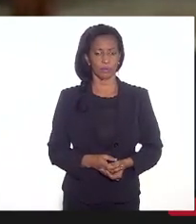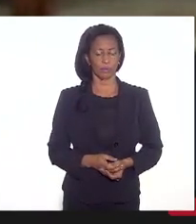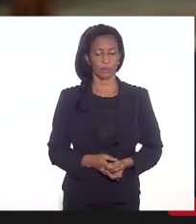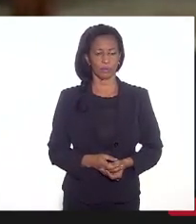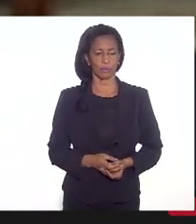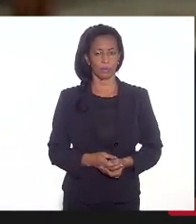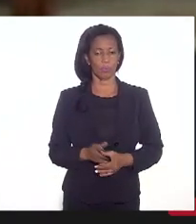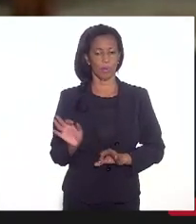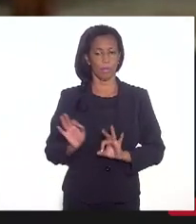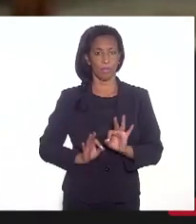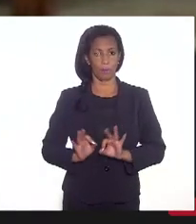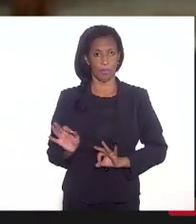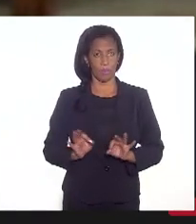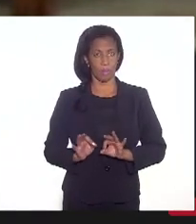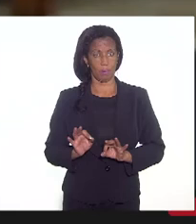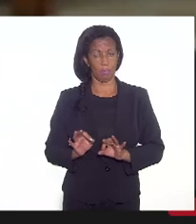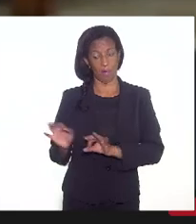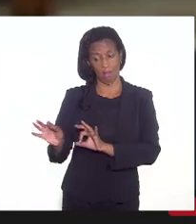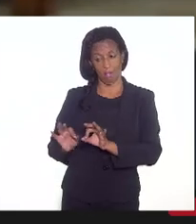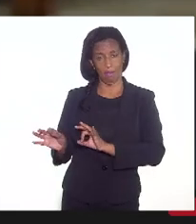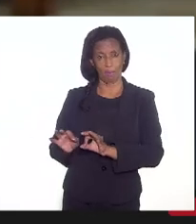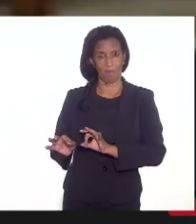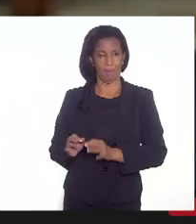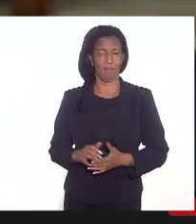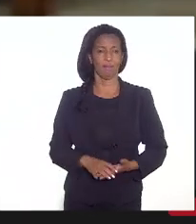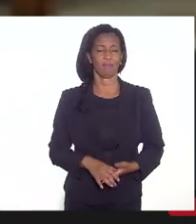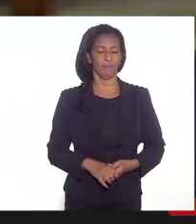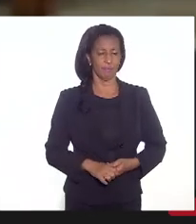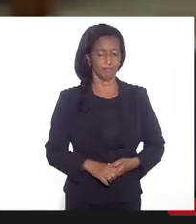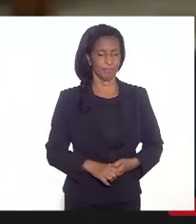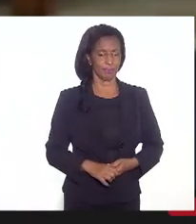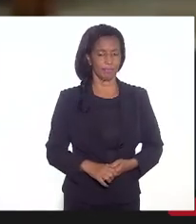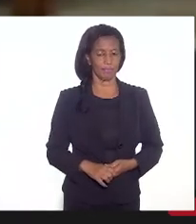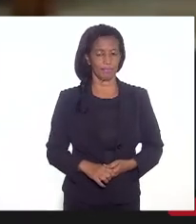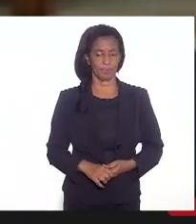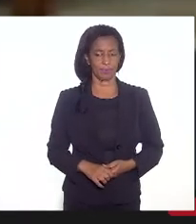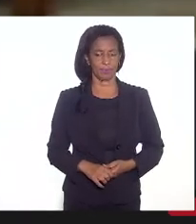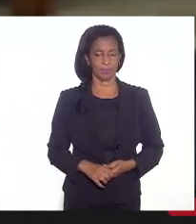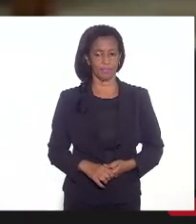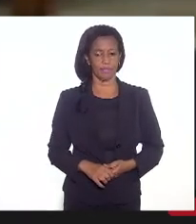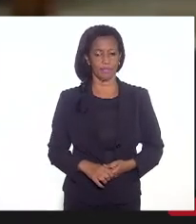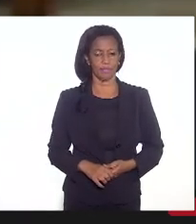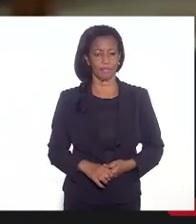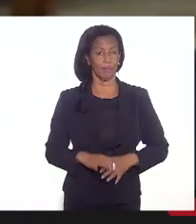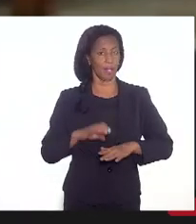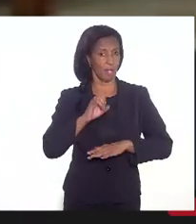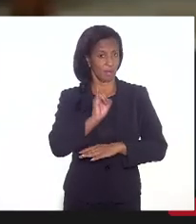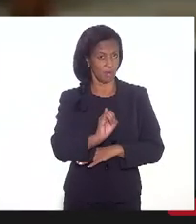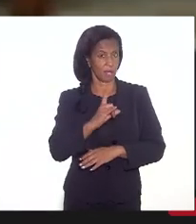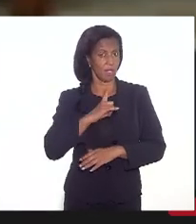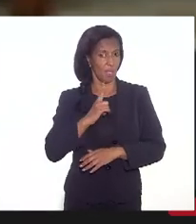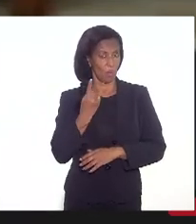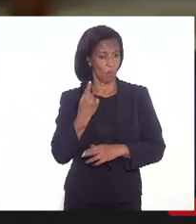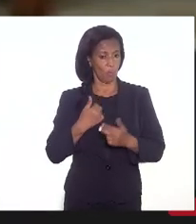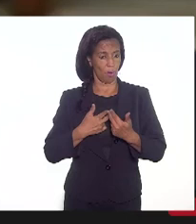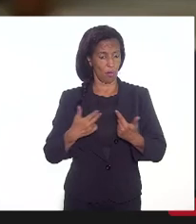o plano, para a elaboração do plano. Mas, se tem uma coisa,